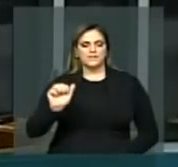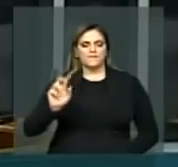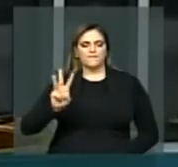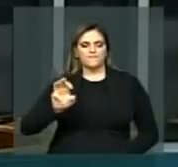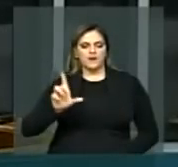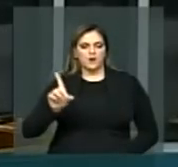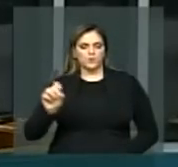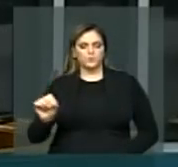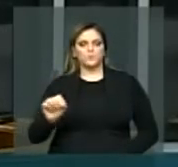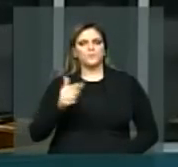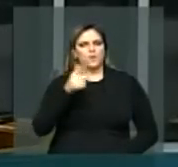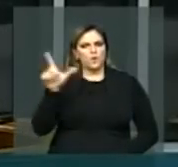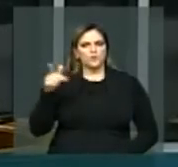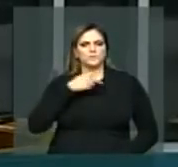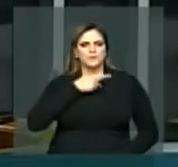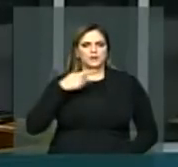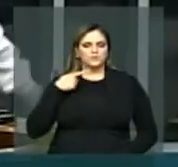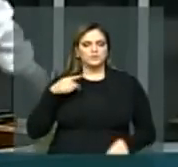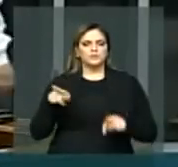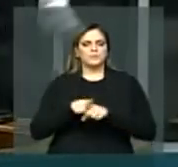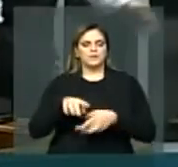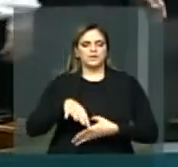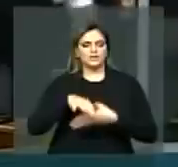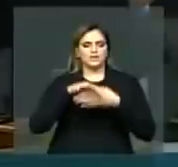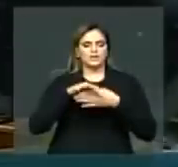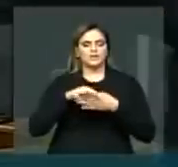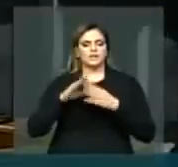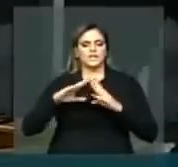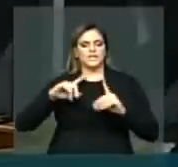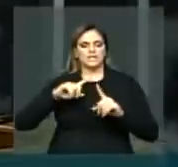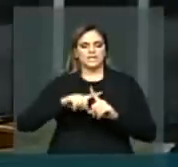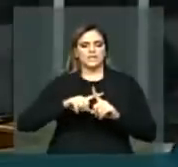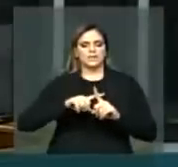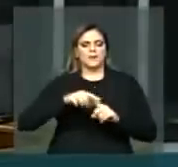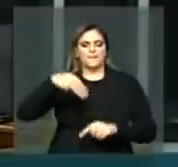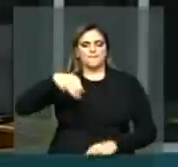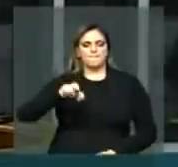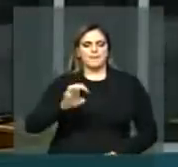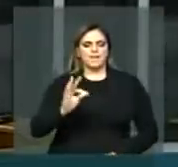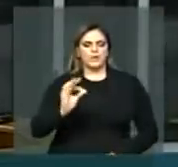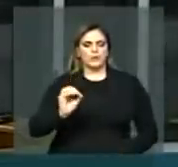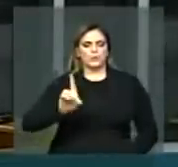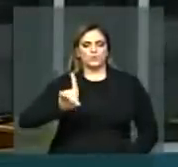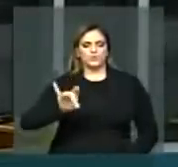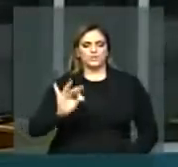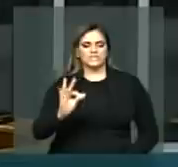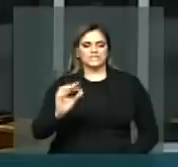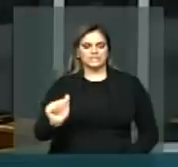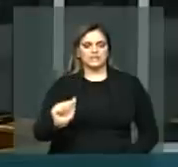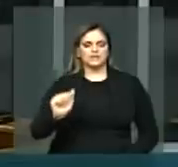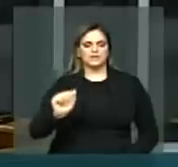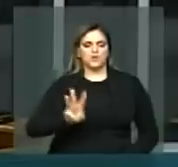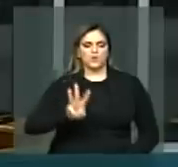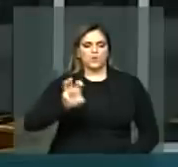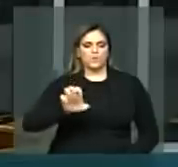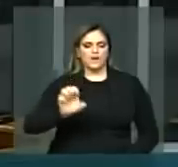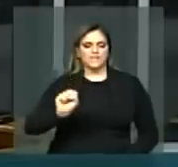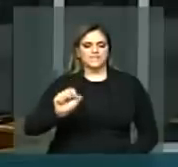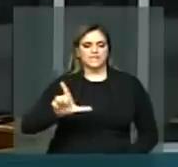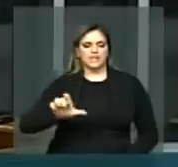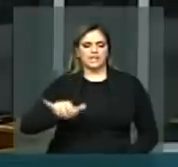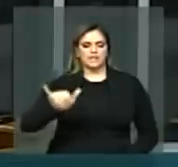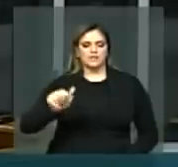pastores, a liderança da Igreja metodista Wesleyana com o pastor